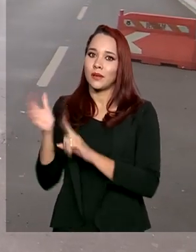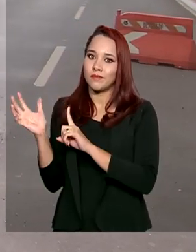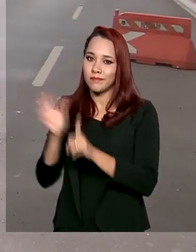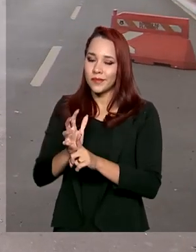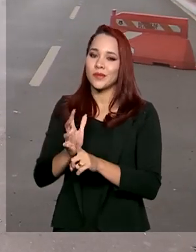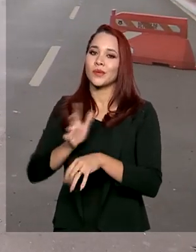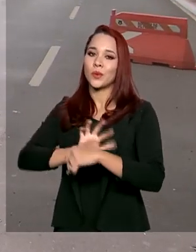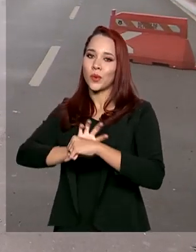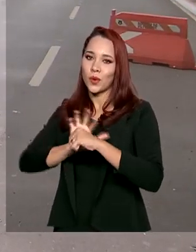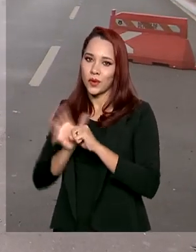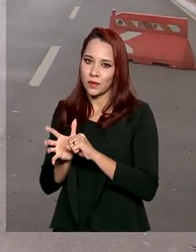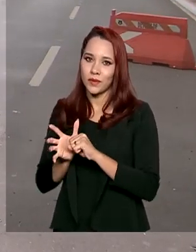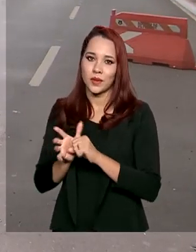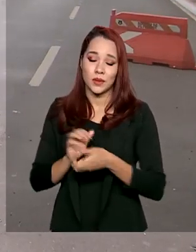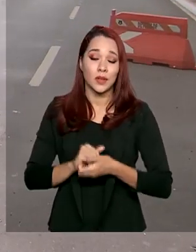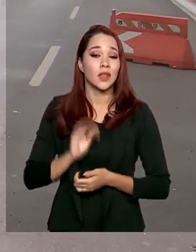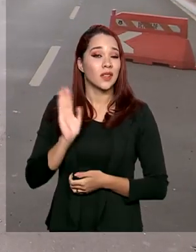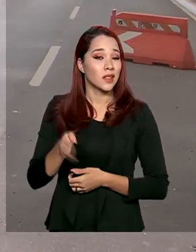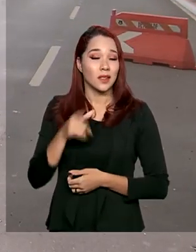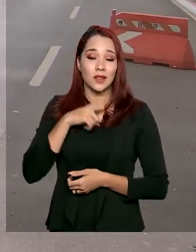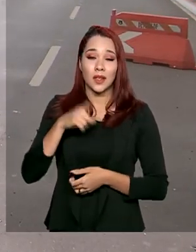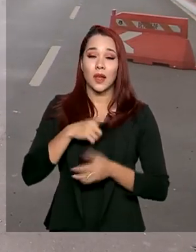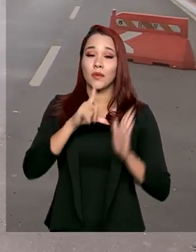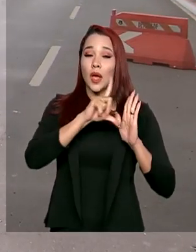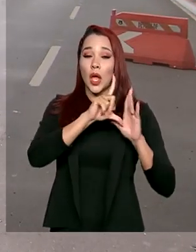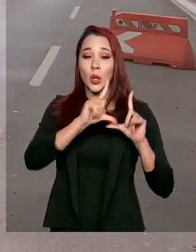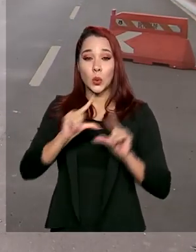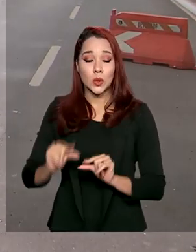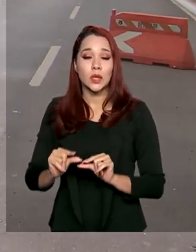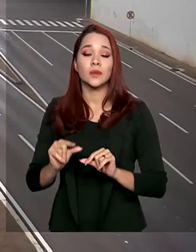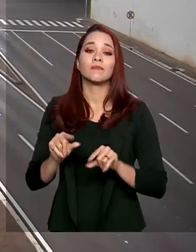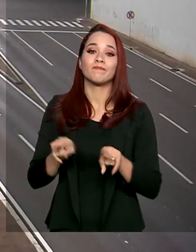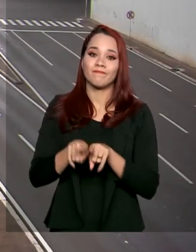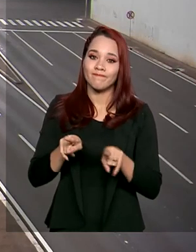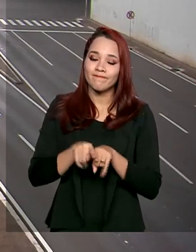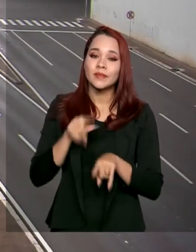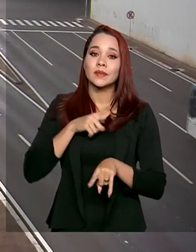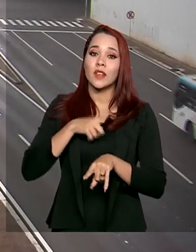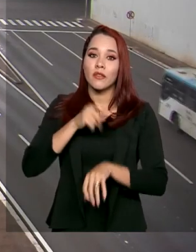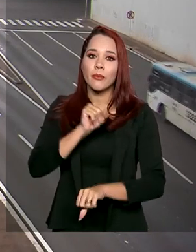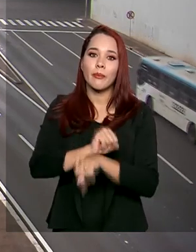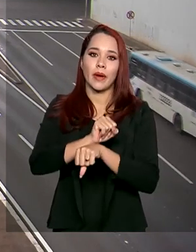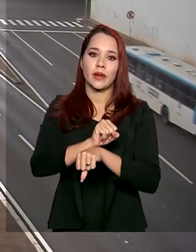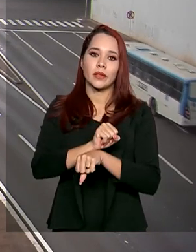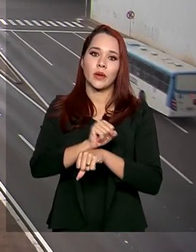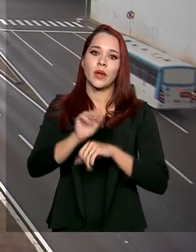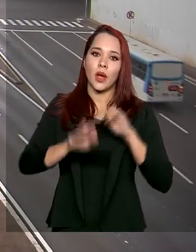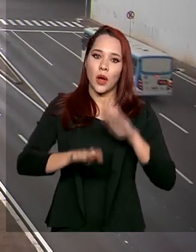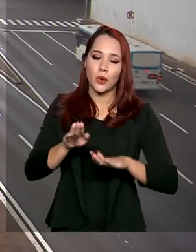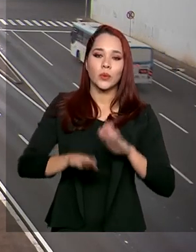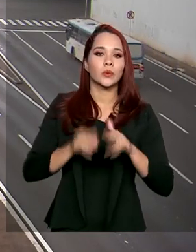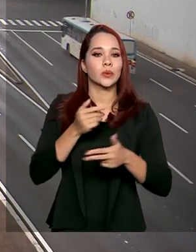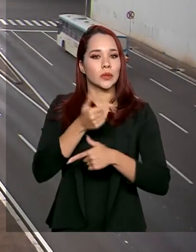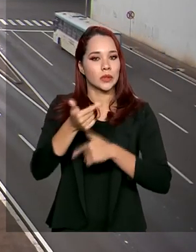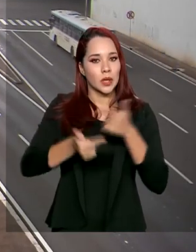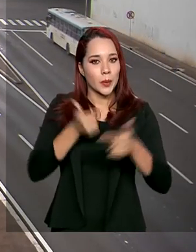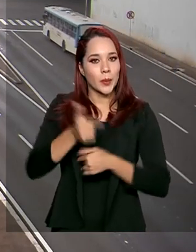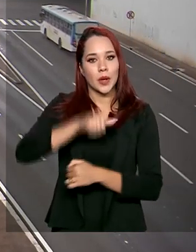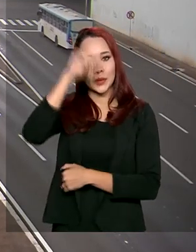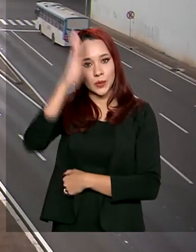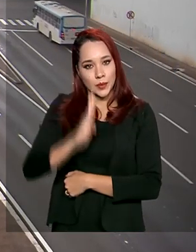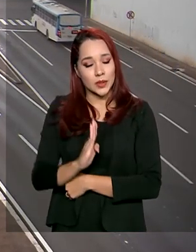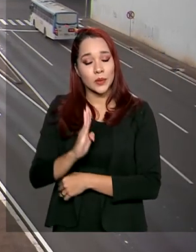do novo coronavírus, que geraram a redução e até mesmo a paralisação de atividades no país,